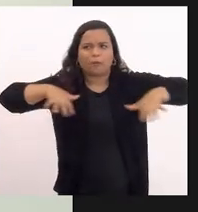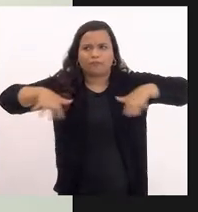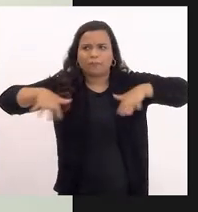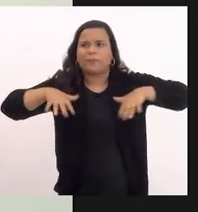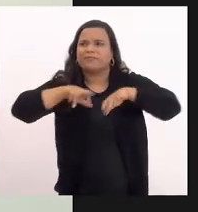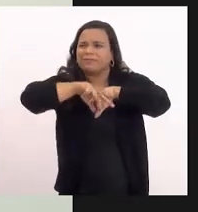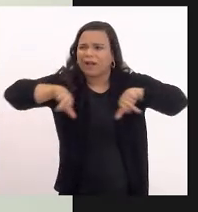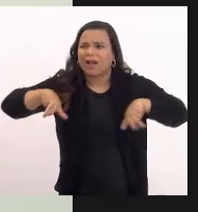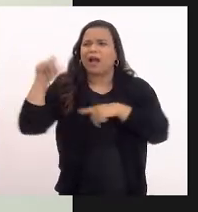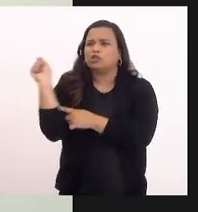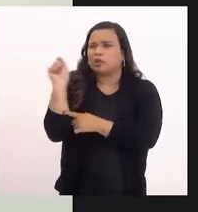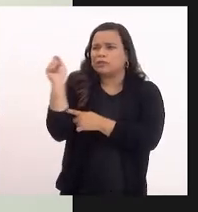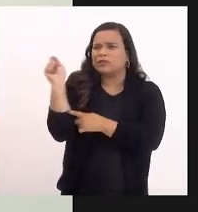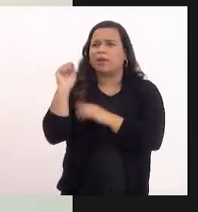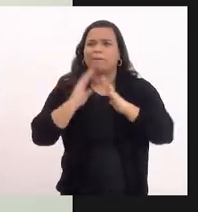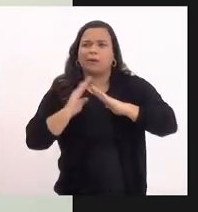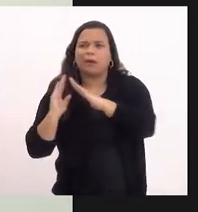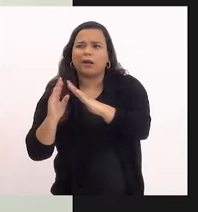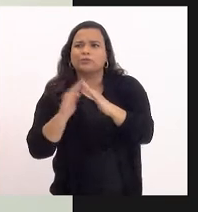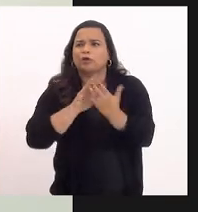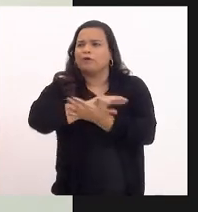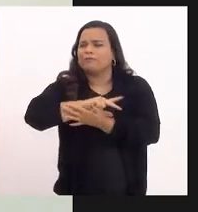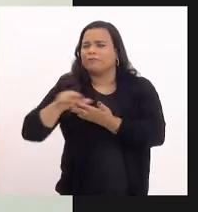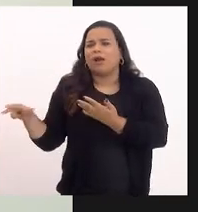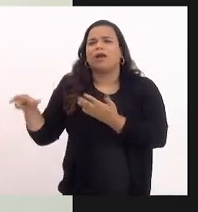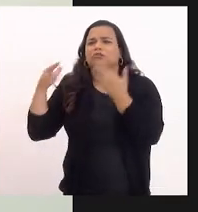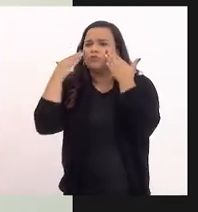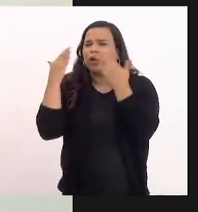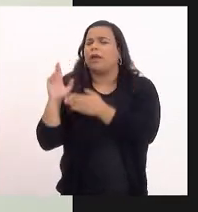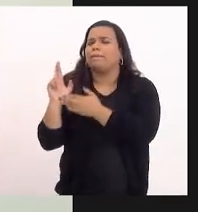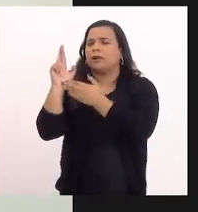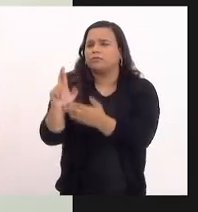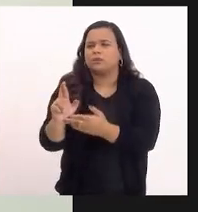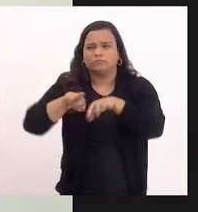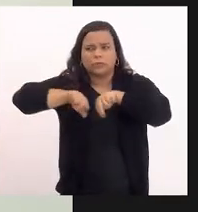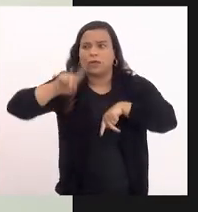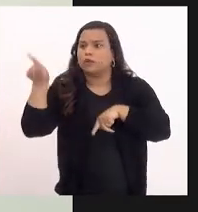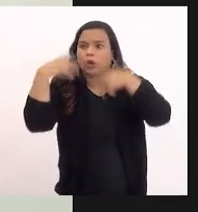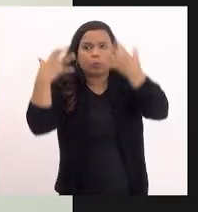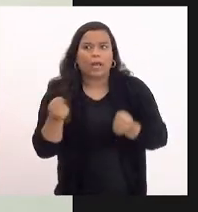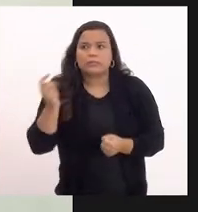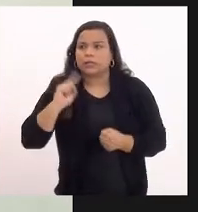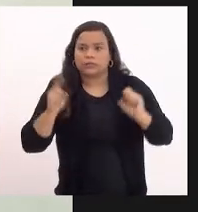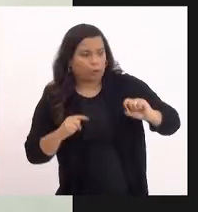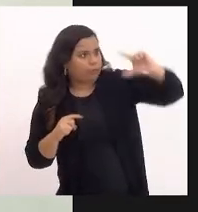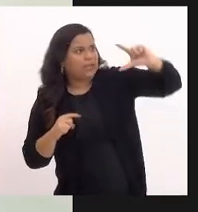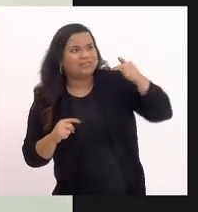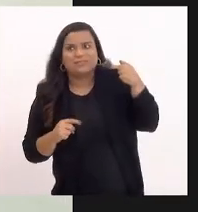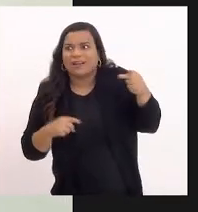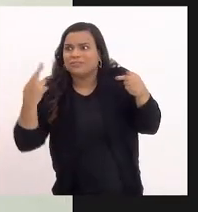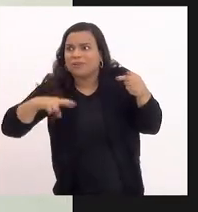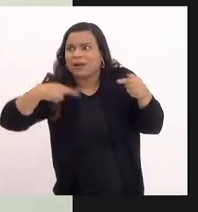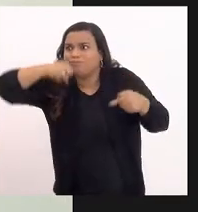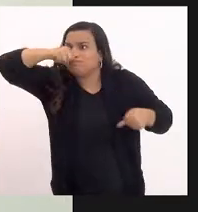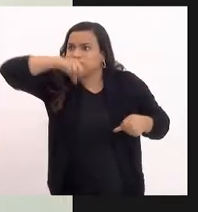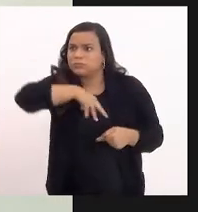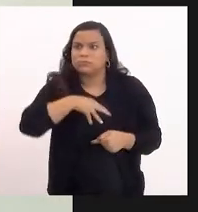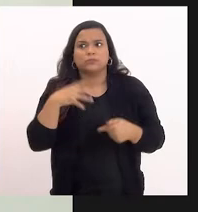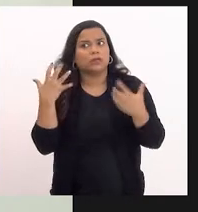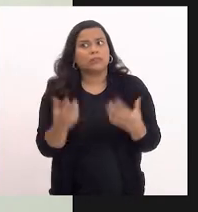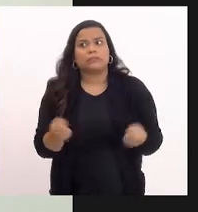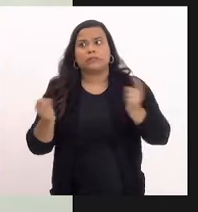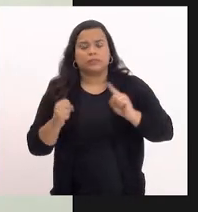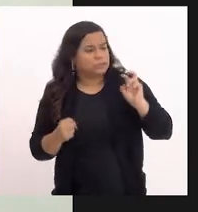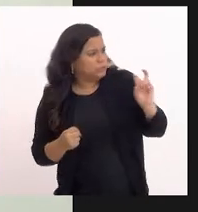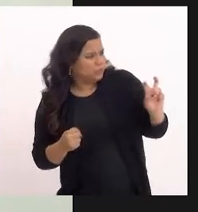associações de moradores, entidades representativas, enfim. Todos nós não aceitamos esse aumento abusivo, que é aumentar de